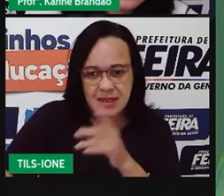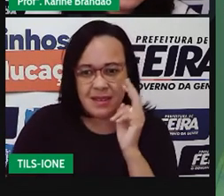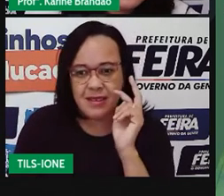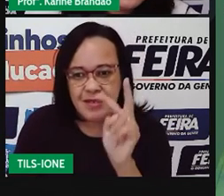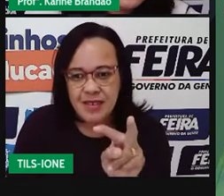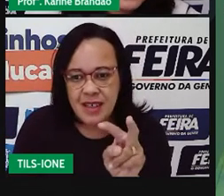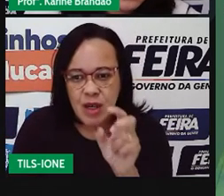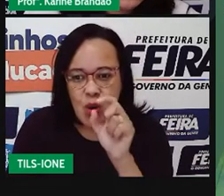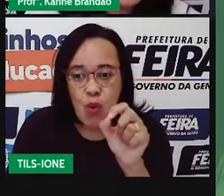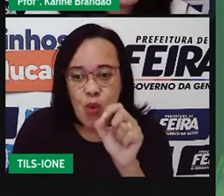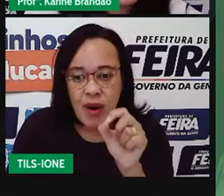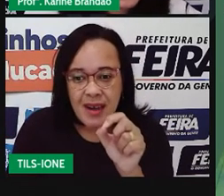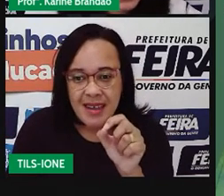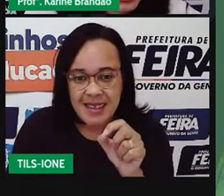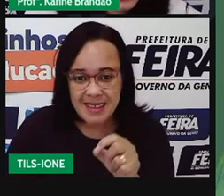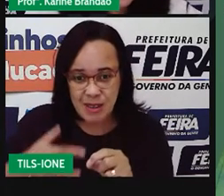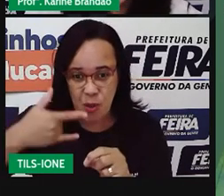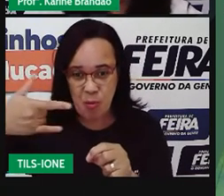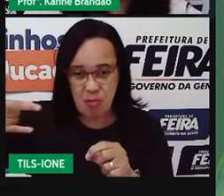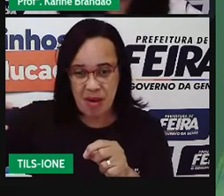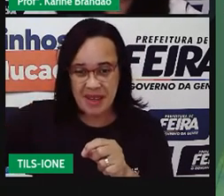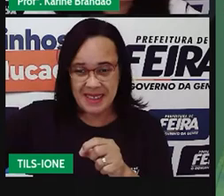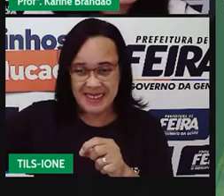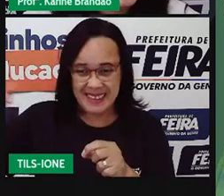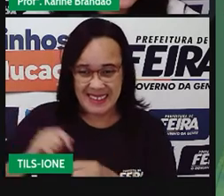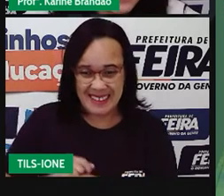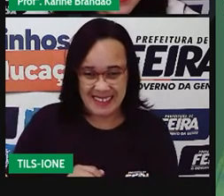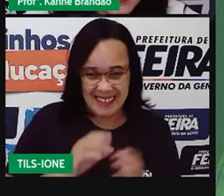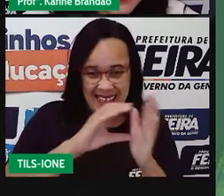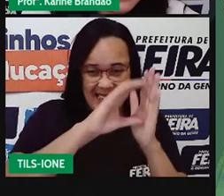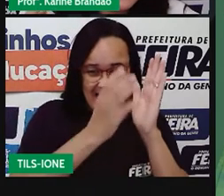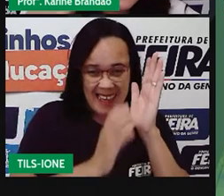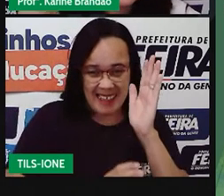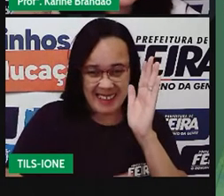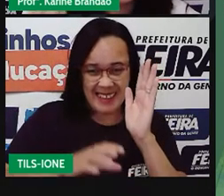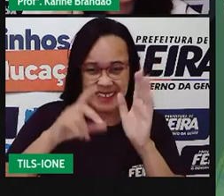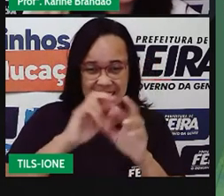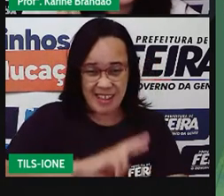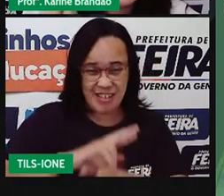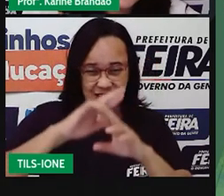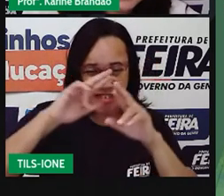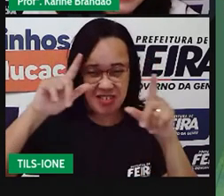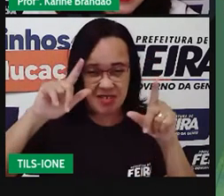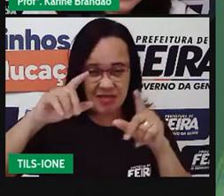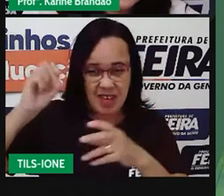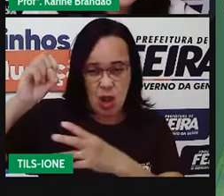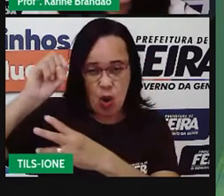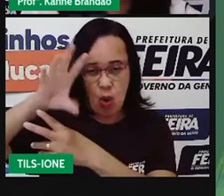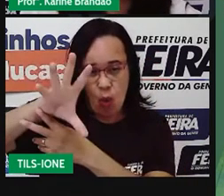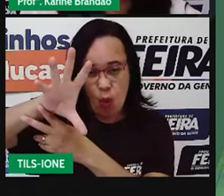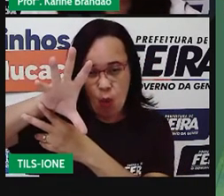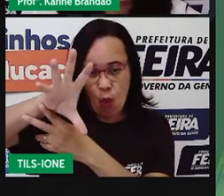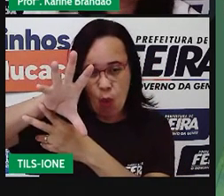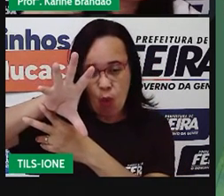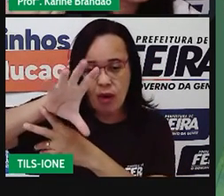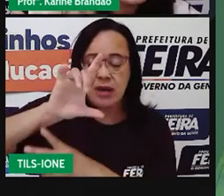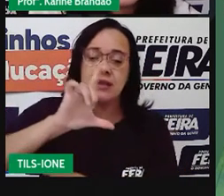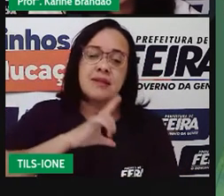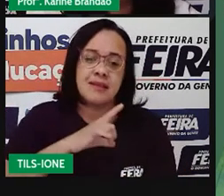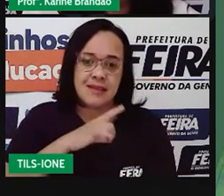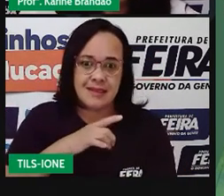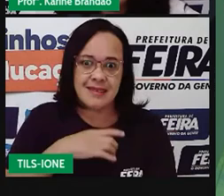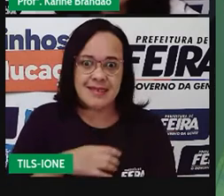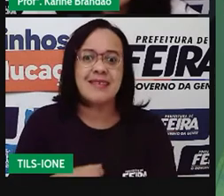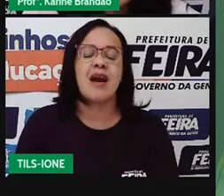eles veem? Um peixe que tem características diferentes e que tem essa luminescência, né? Pra quê? Pra